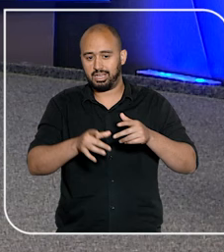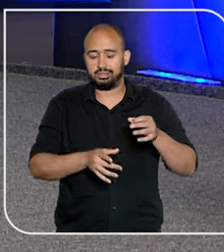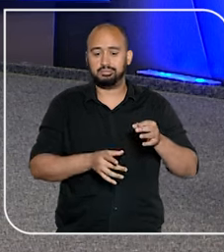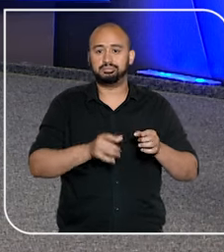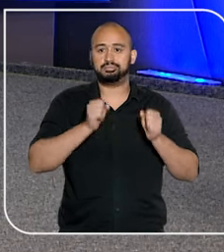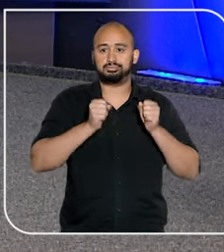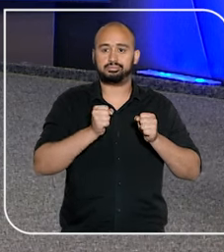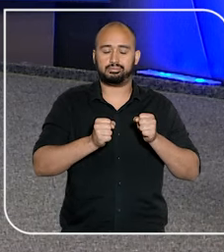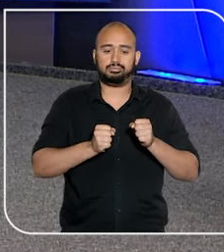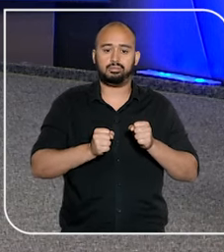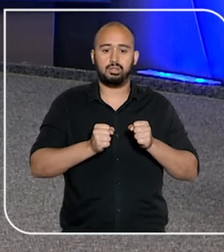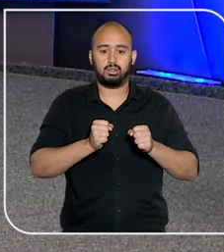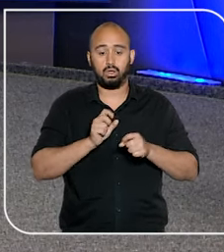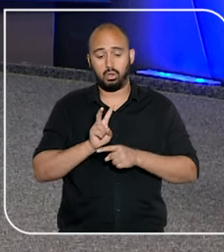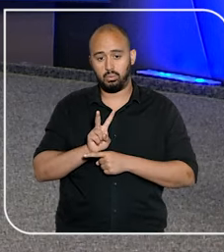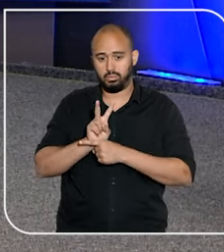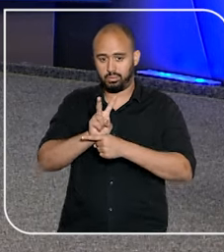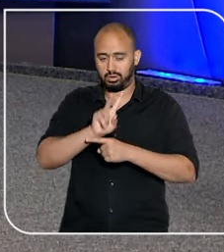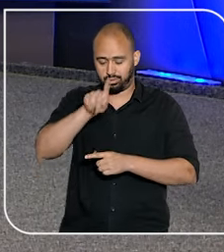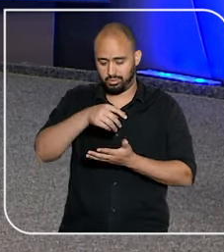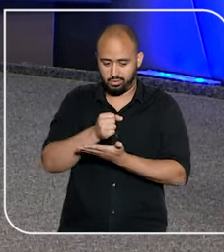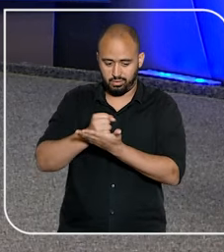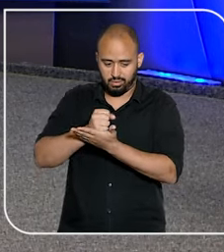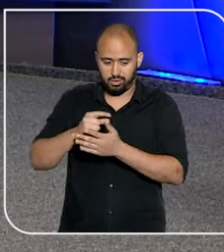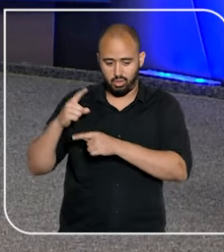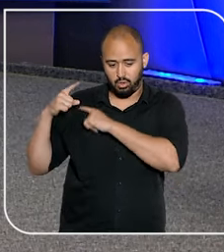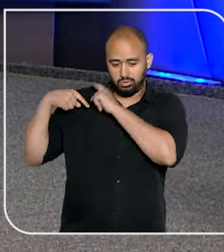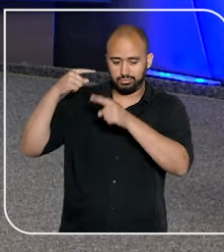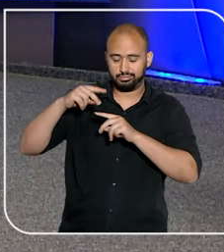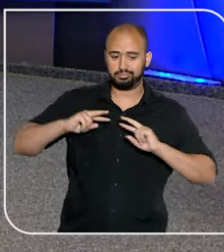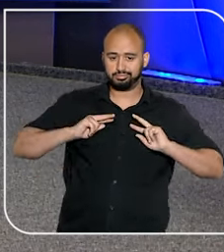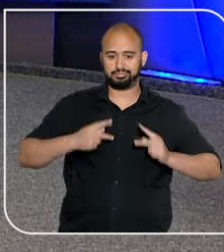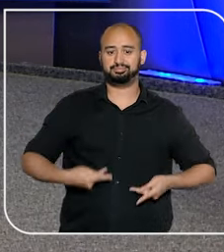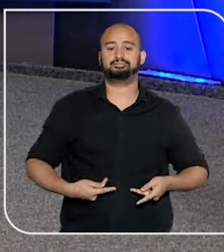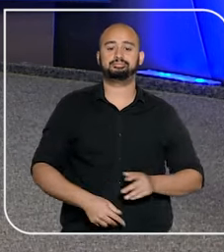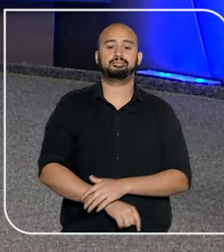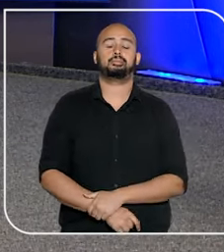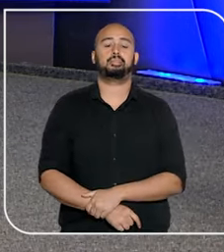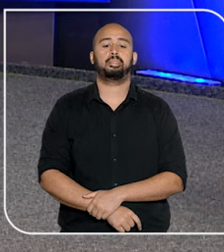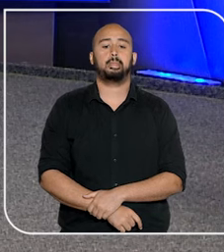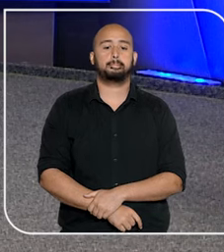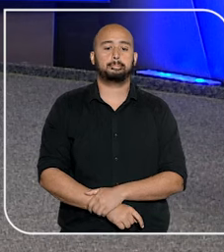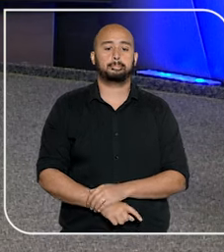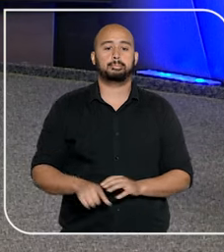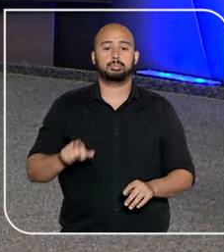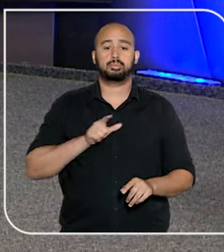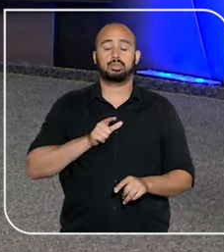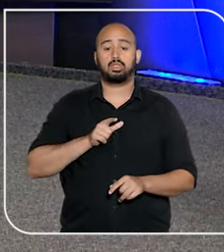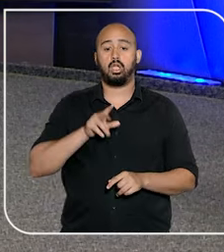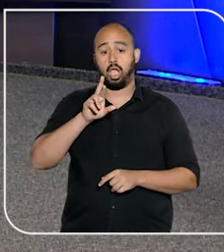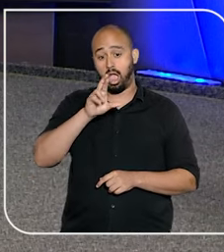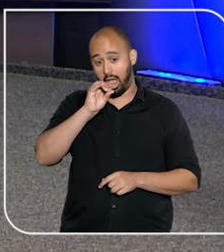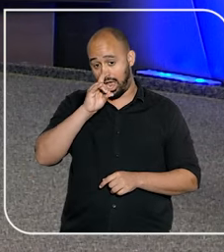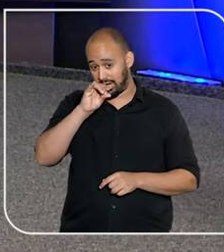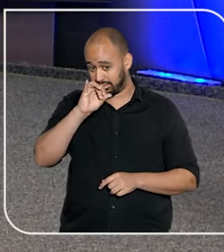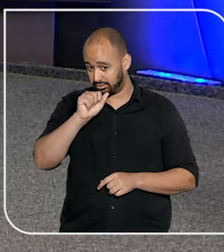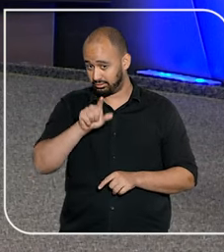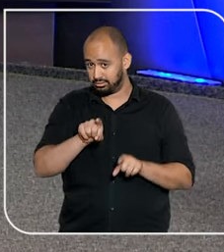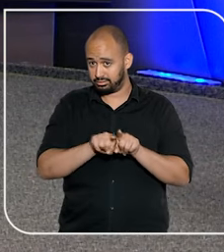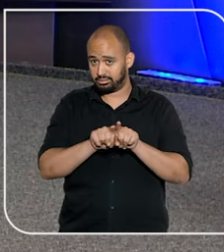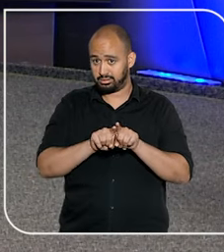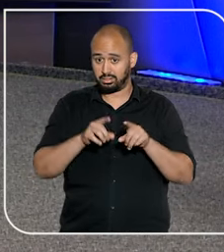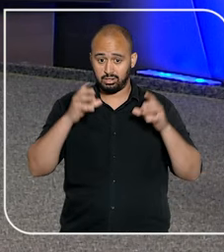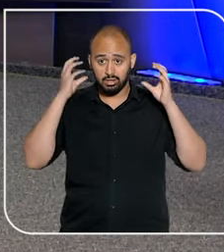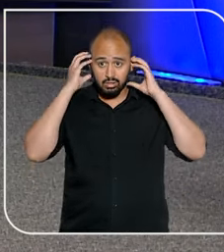preservação desses bens tão fundamentais para a história da humanidade. Além da rádio e da TV